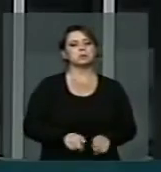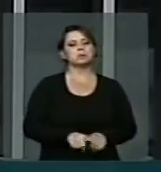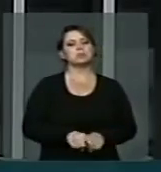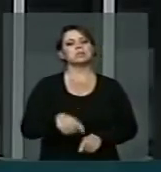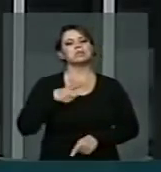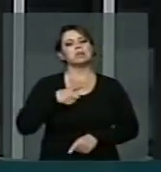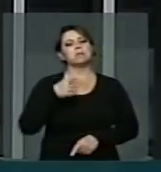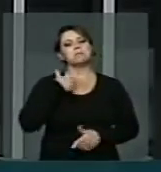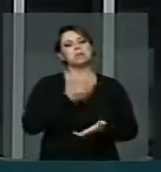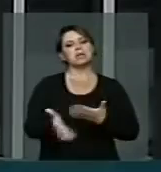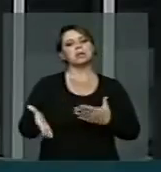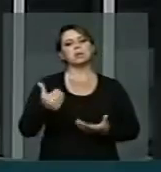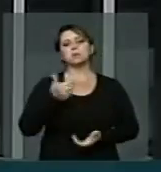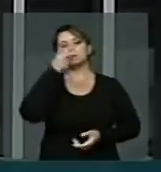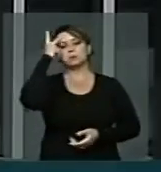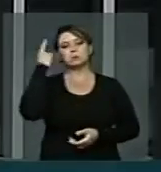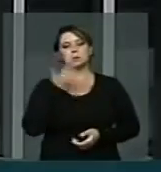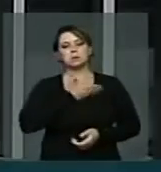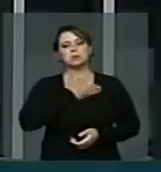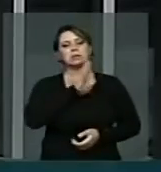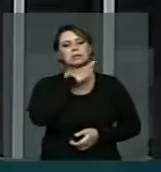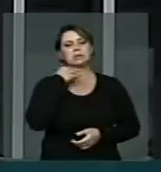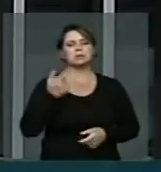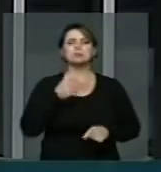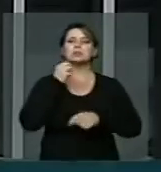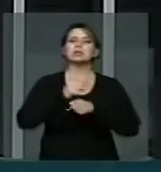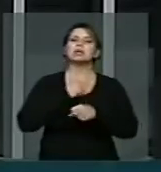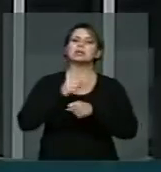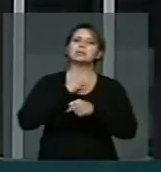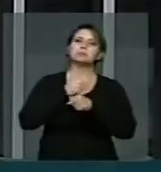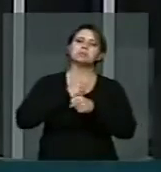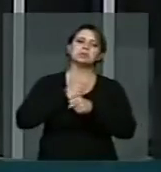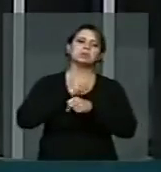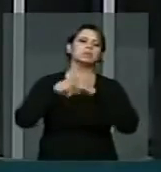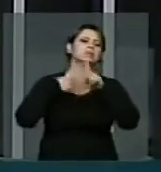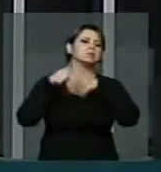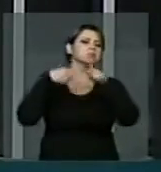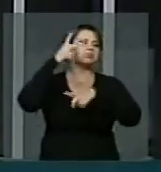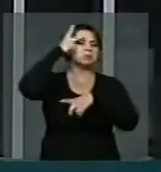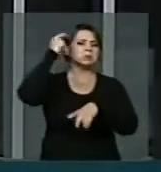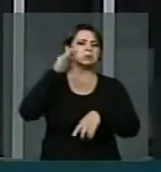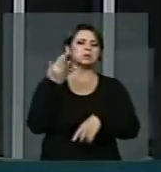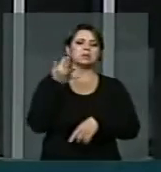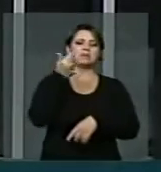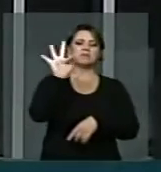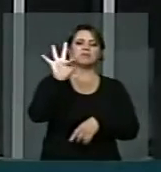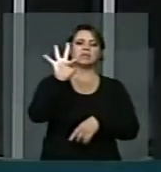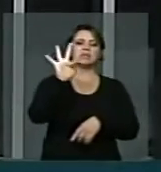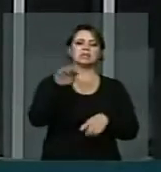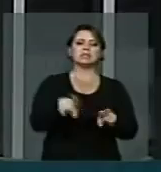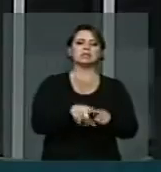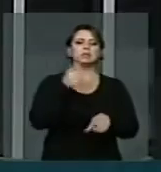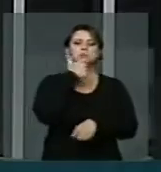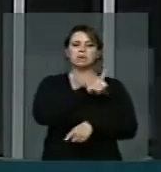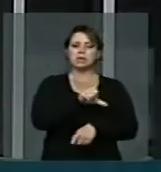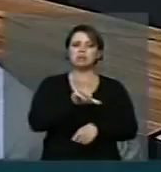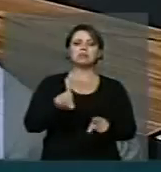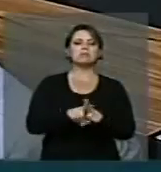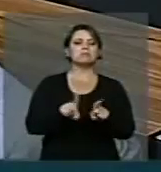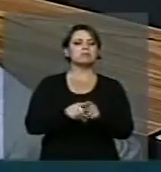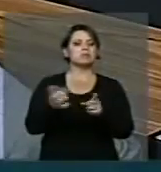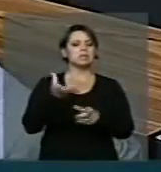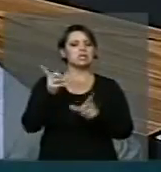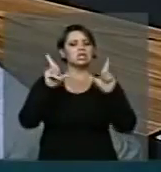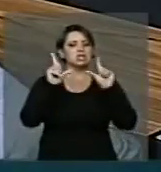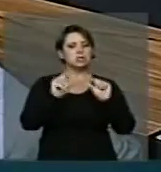companheiros. Anos depois, poucos anos depois, na França, também, a mesma luta por direitos mínimos e pela